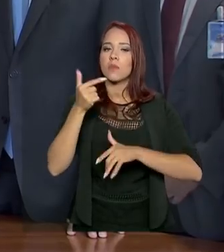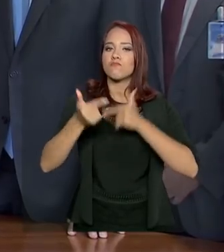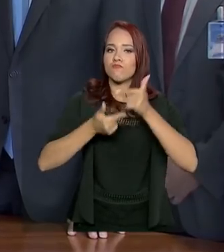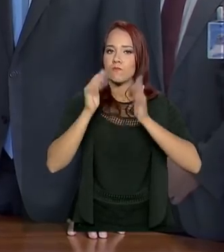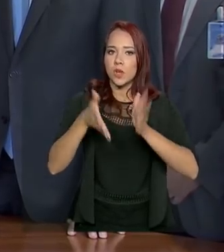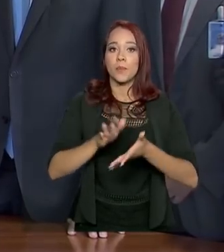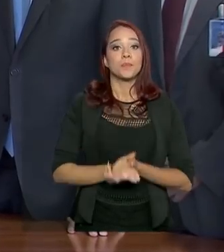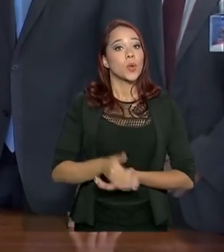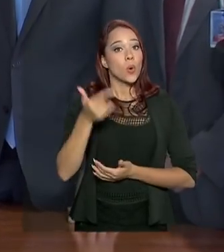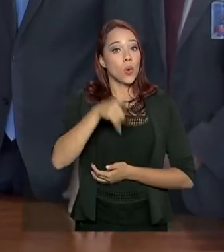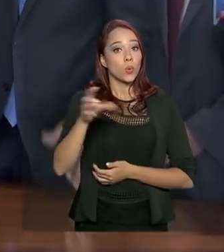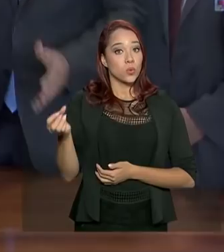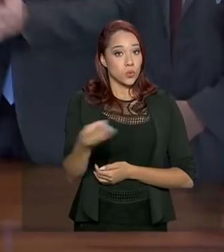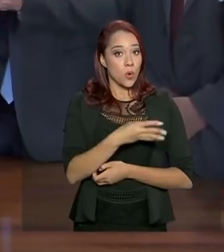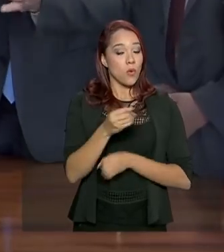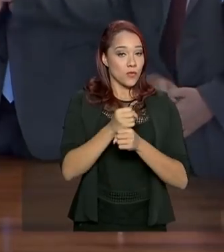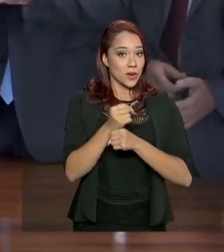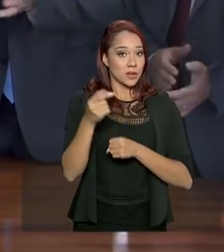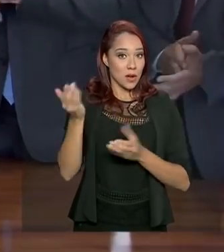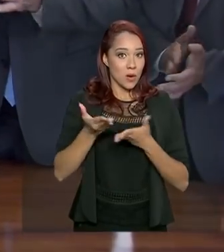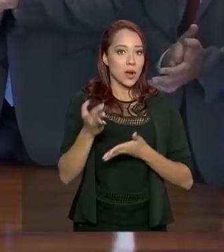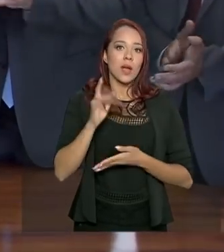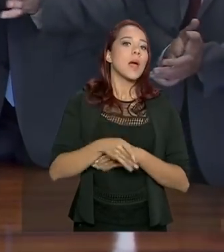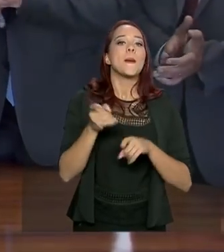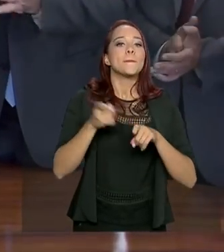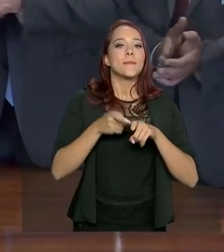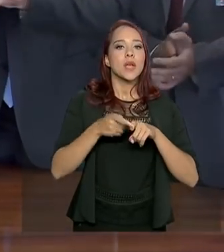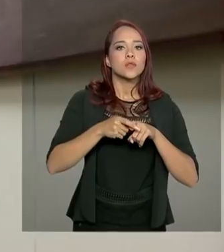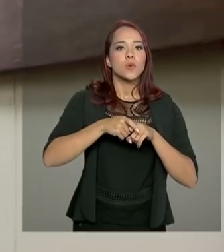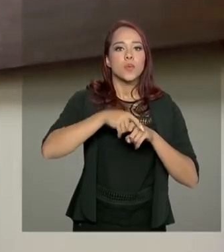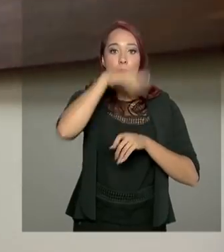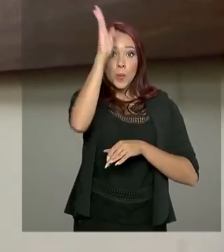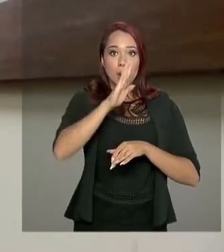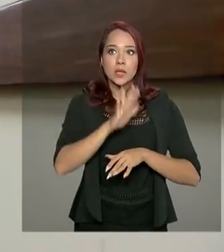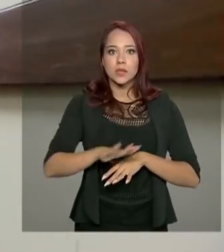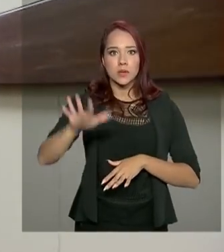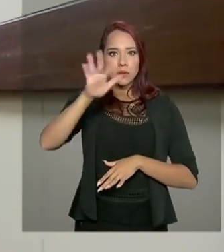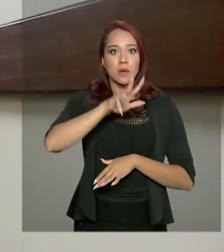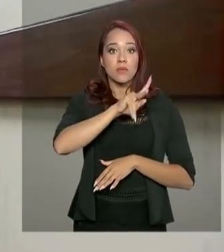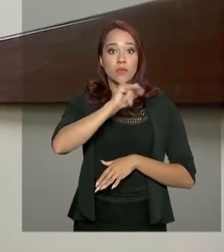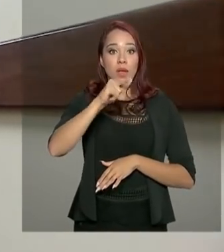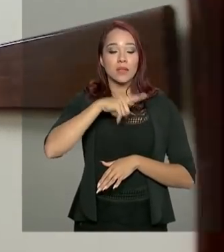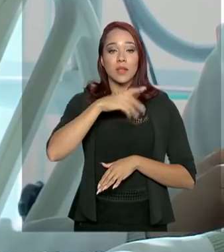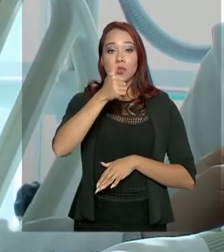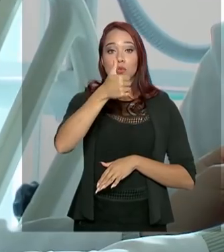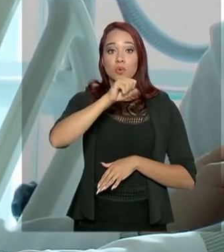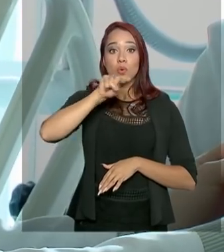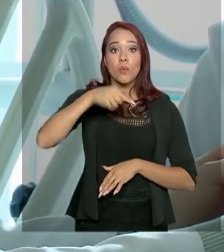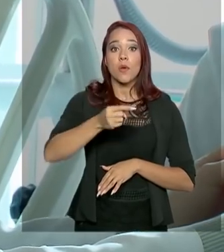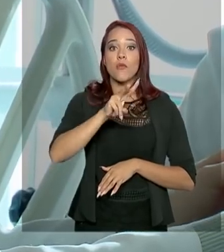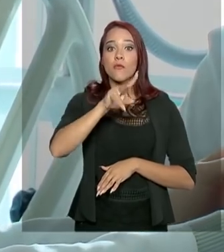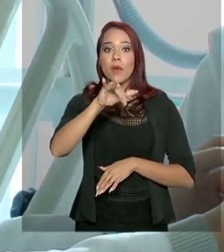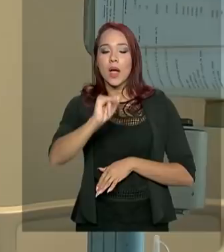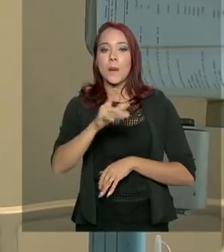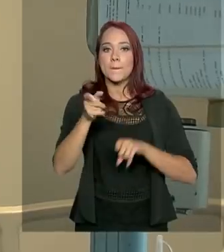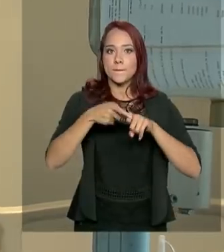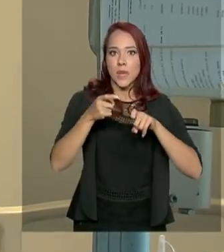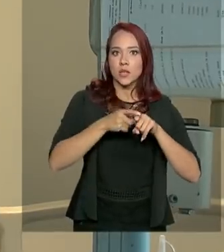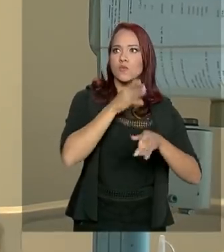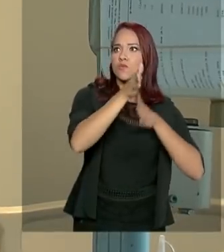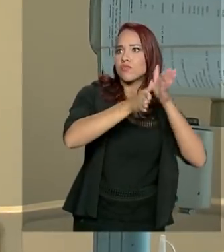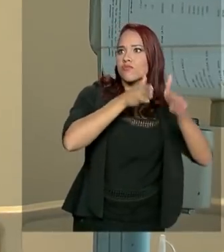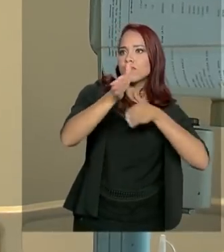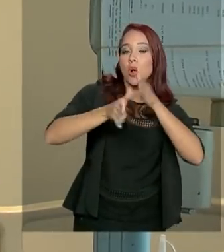outra novidade neste ano foi o programa Médicos pelo Brasil, que vai ofertar 18 mil vagas para médicos atuarem em